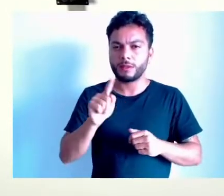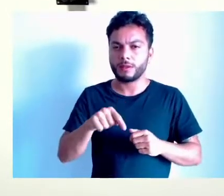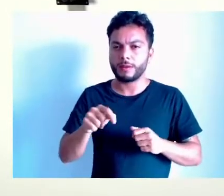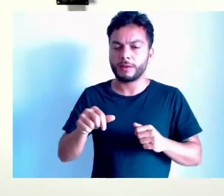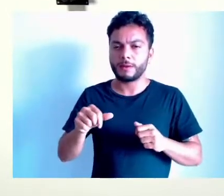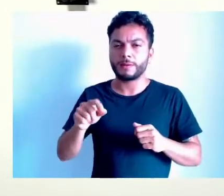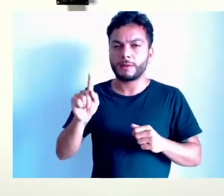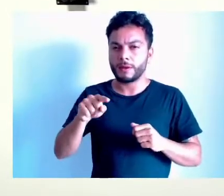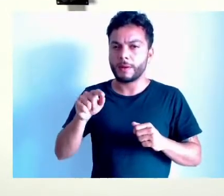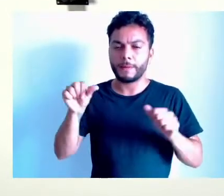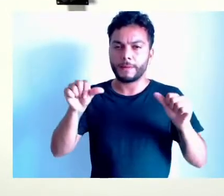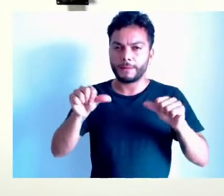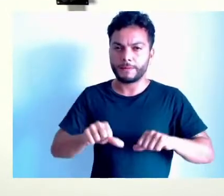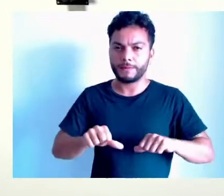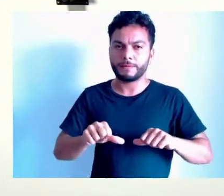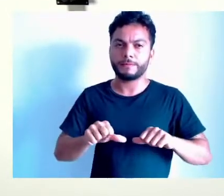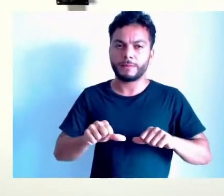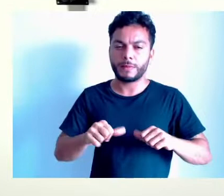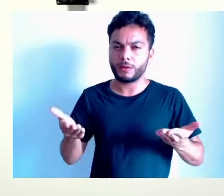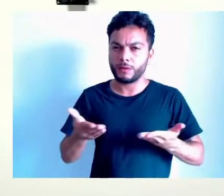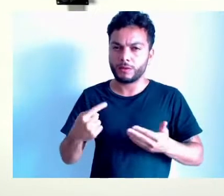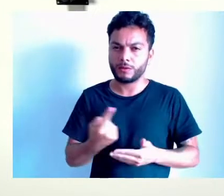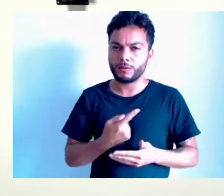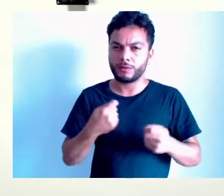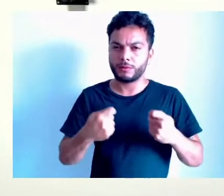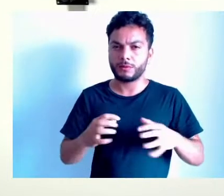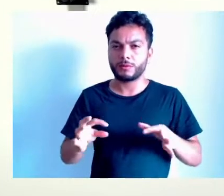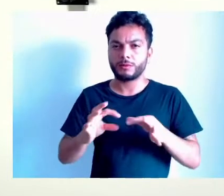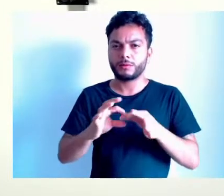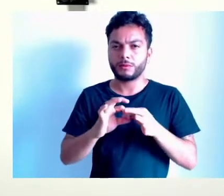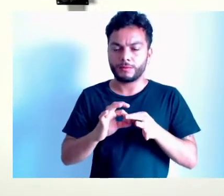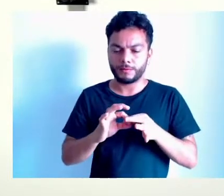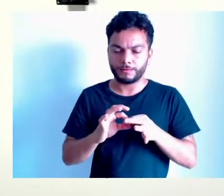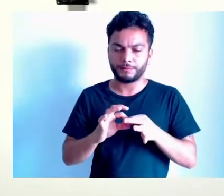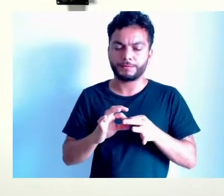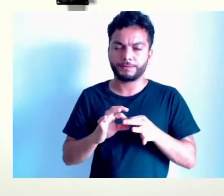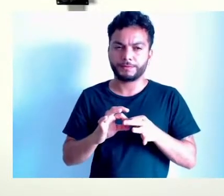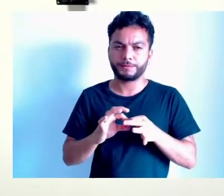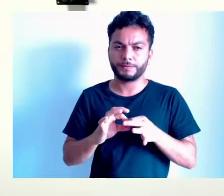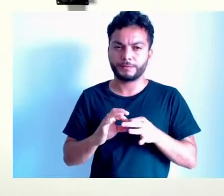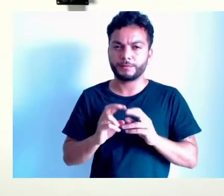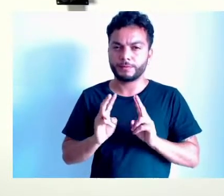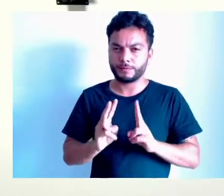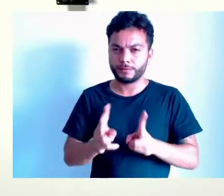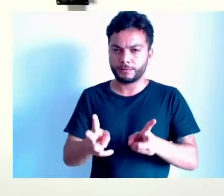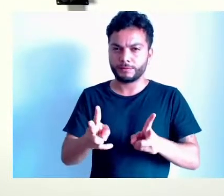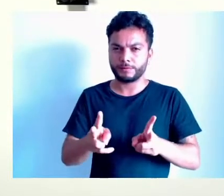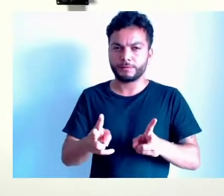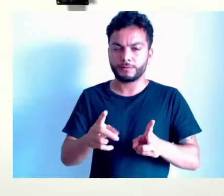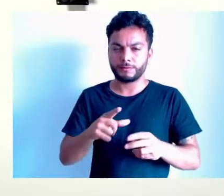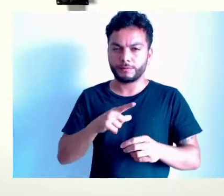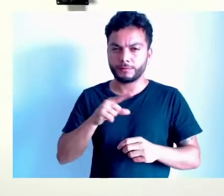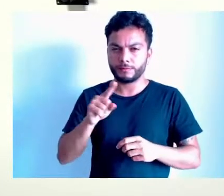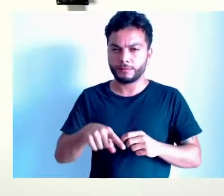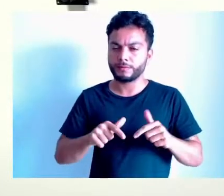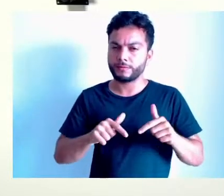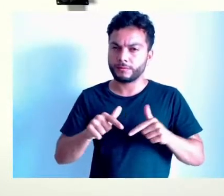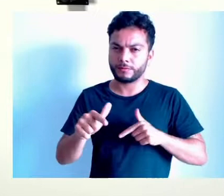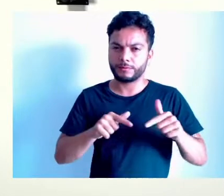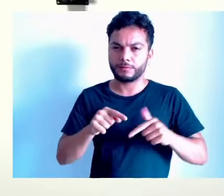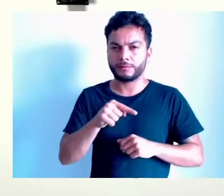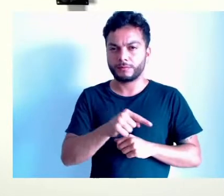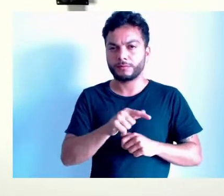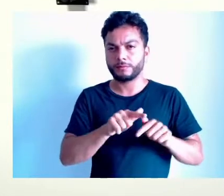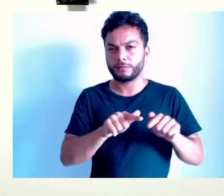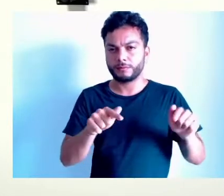transtorno, onde a gente tem que se unir para que sejam feitos os molhos e continuar essa marca de drenagem que já está parada há um bom tempo. Obrigado,